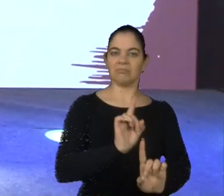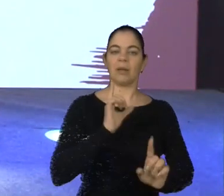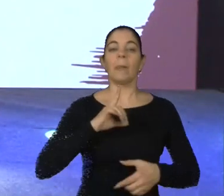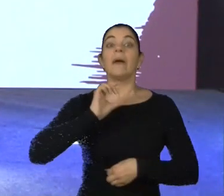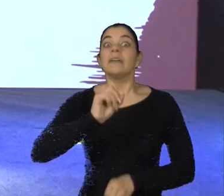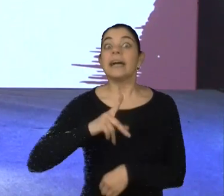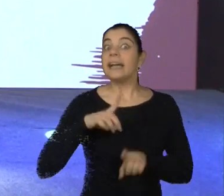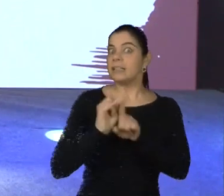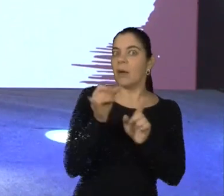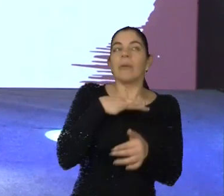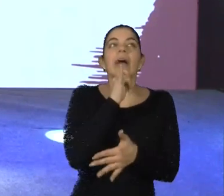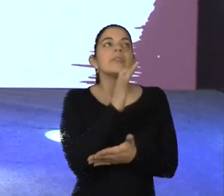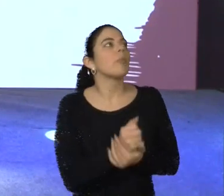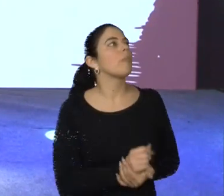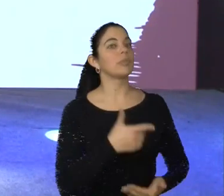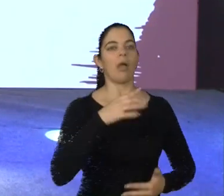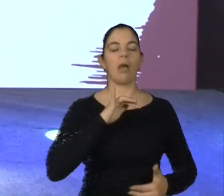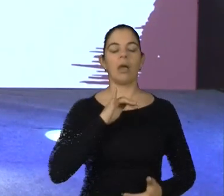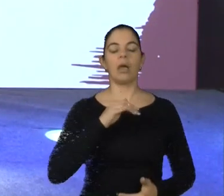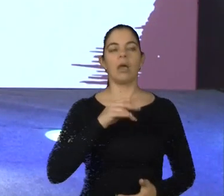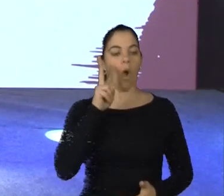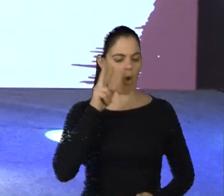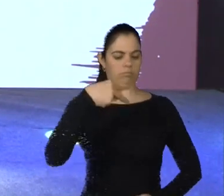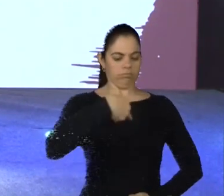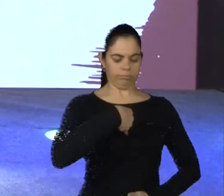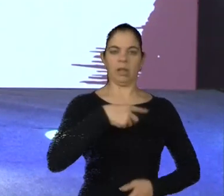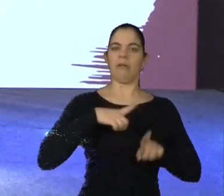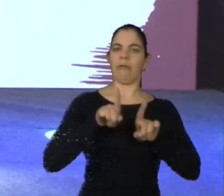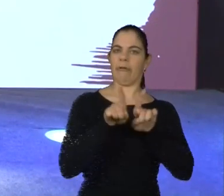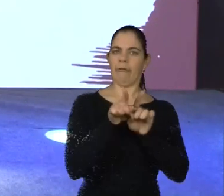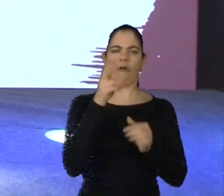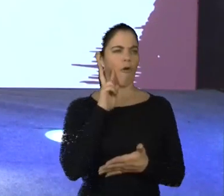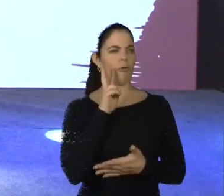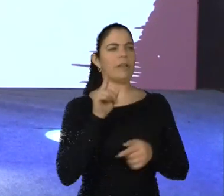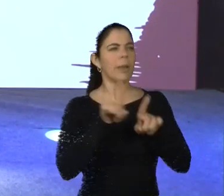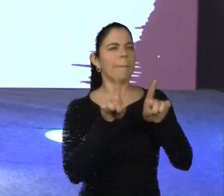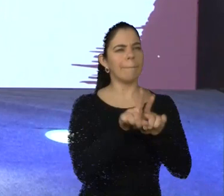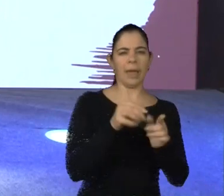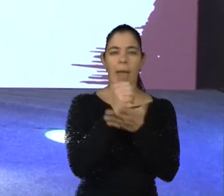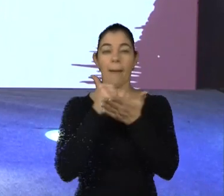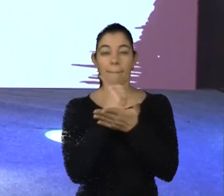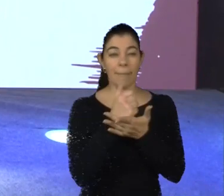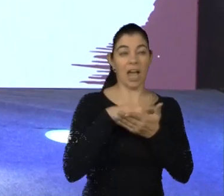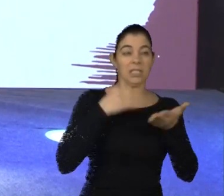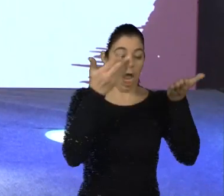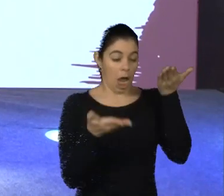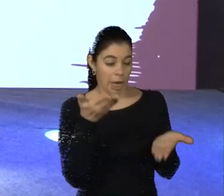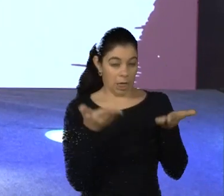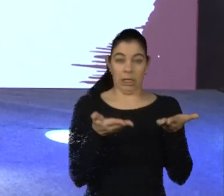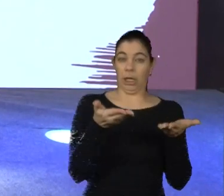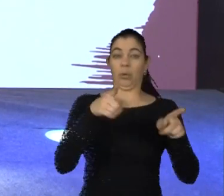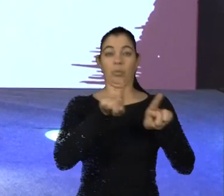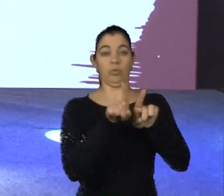Autoconhecimento, estabilidade emocional, resiliência, que é a capacidade de a gente voltar para o nosso estado de base inicial, coerência com o que